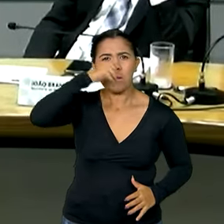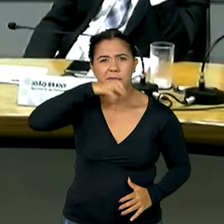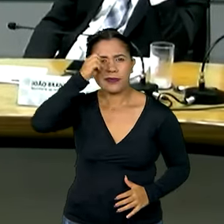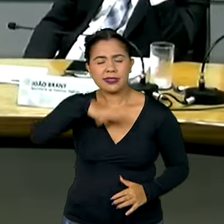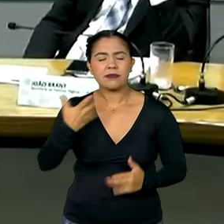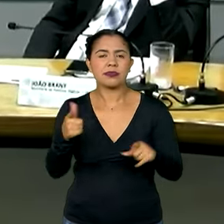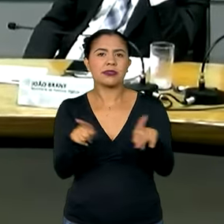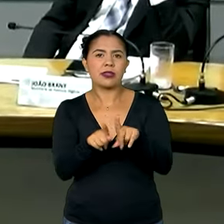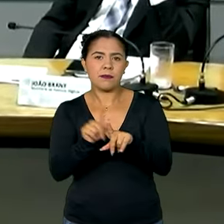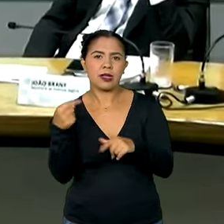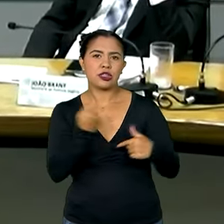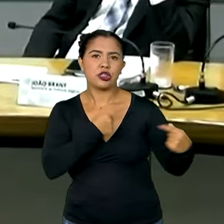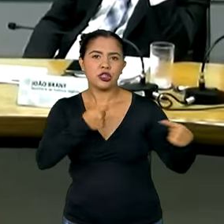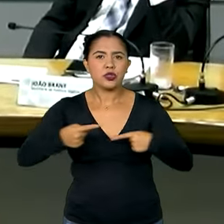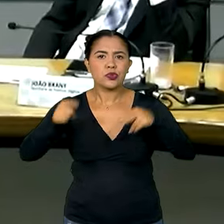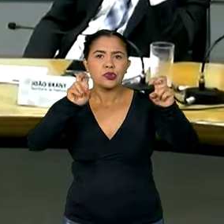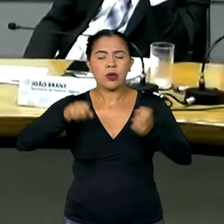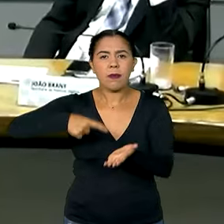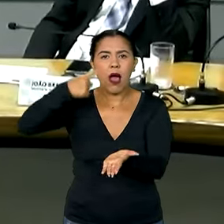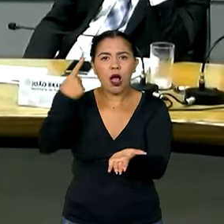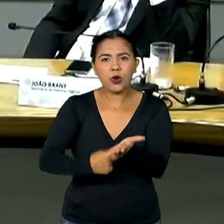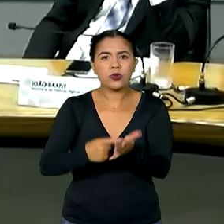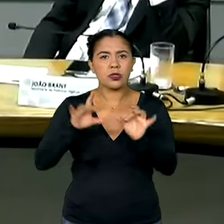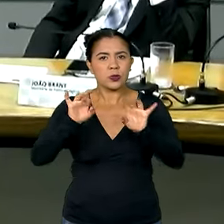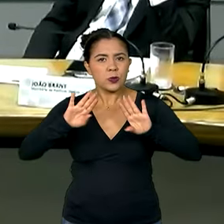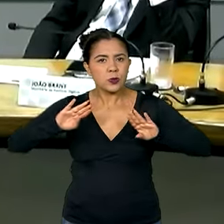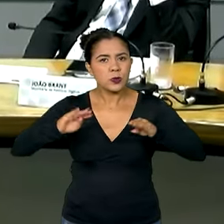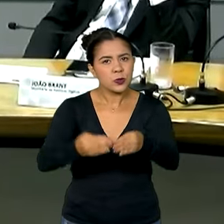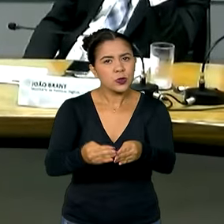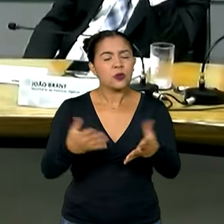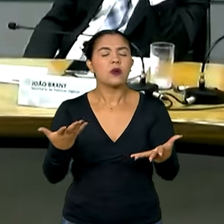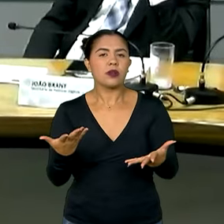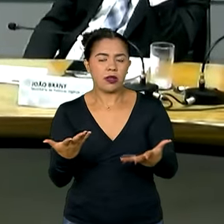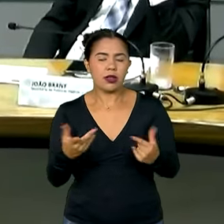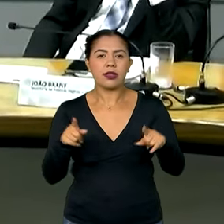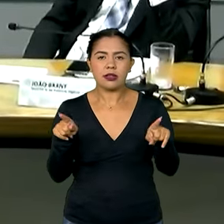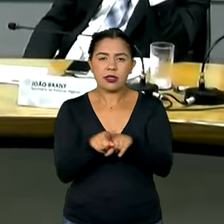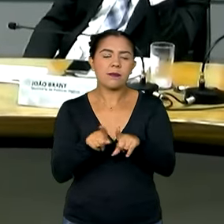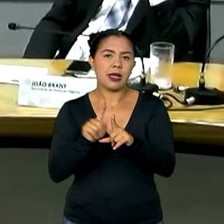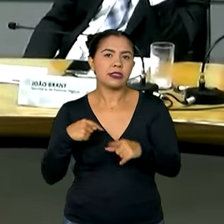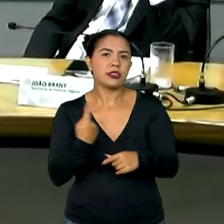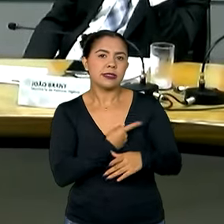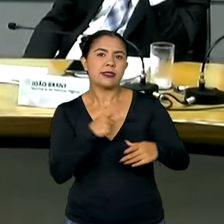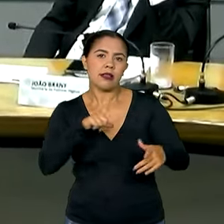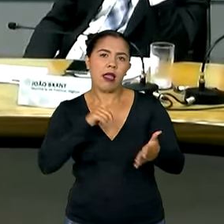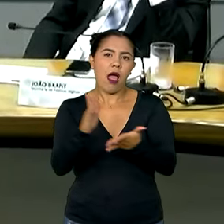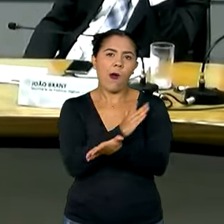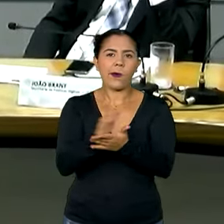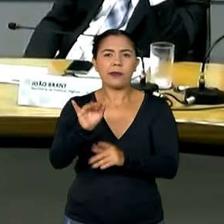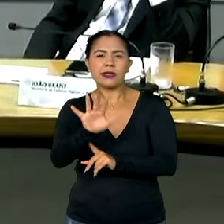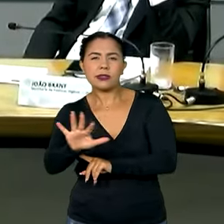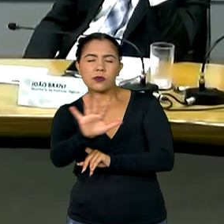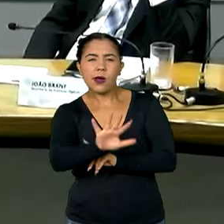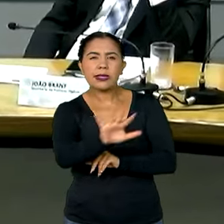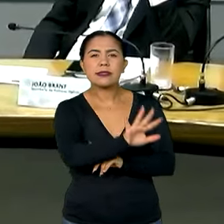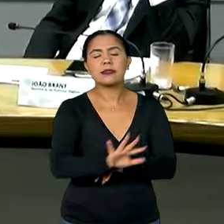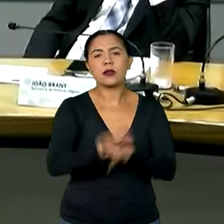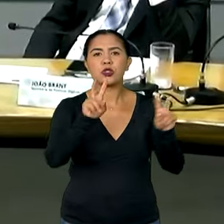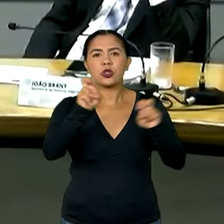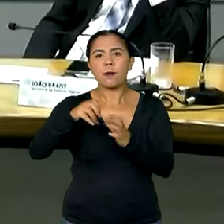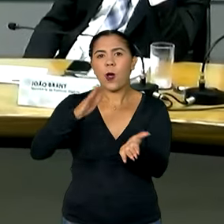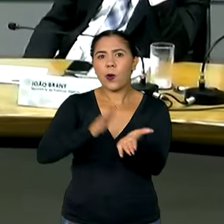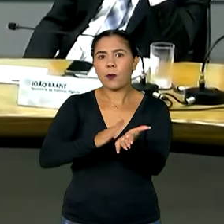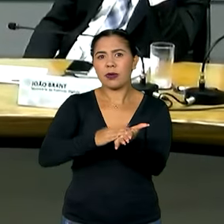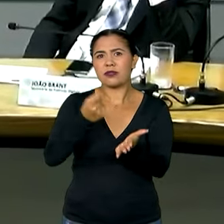discussões sobre acordos de exclusividade ou de preferência, e a gente também tem casos diretamente de cobrança de